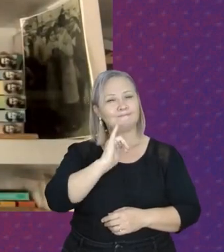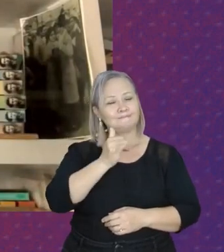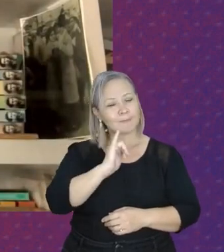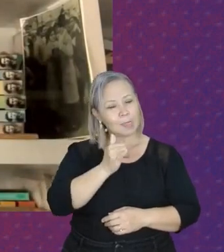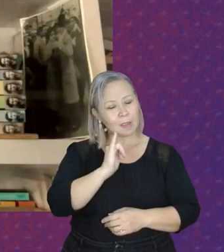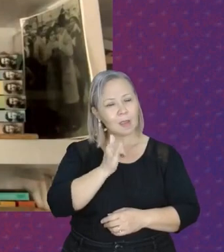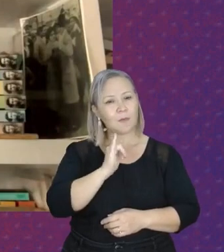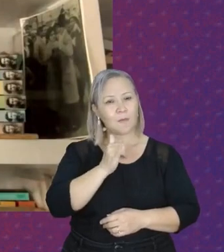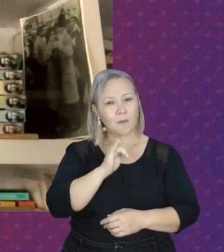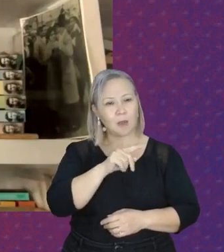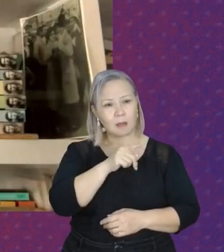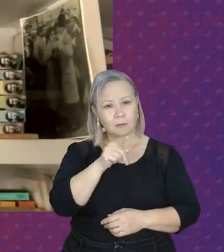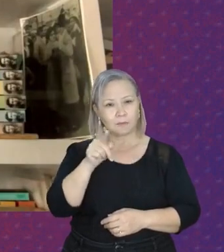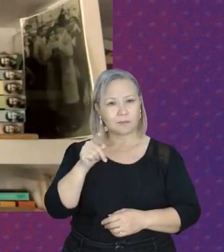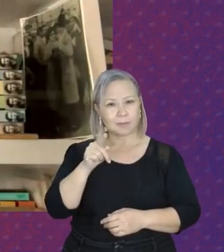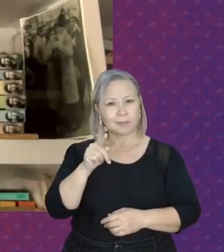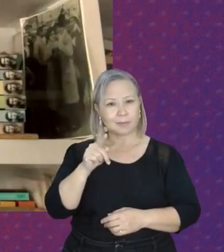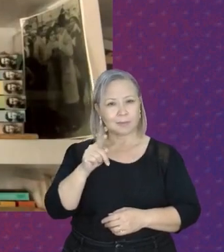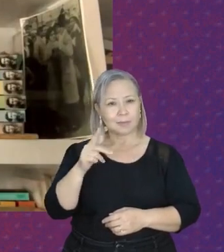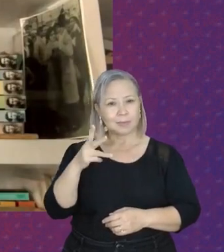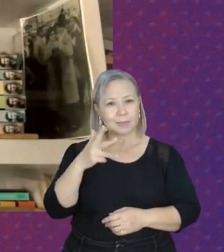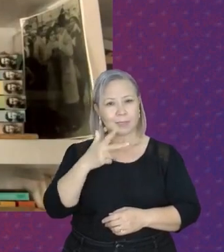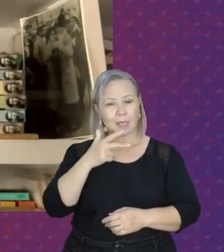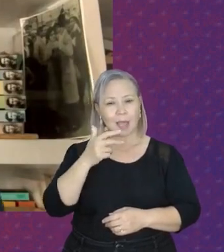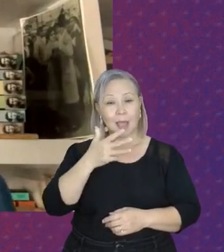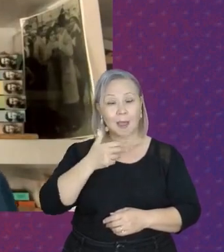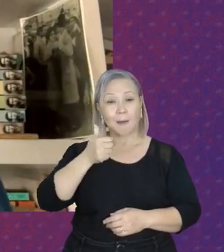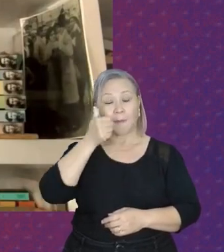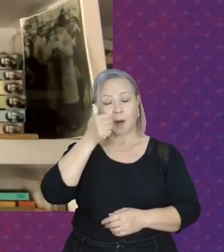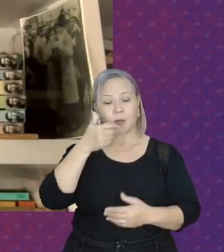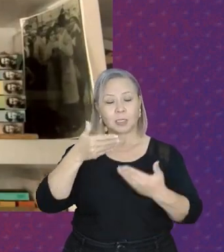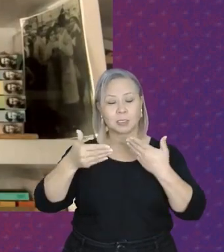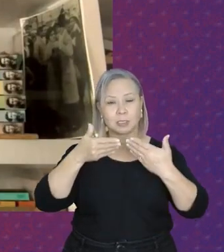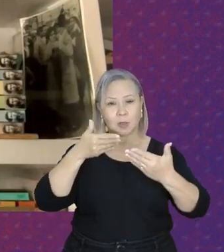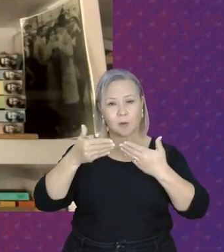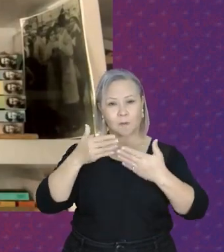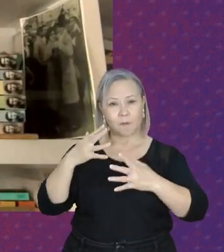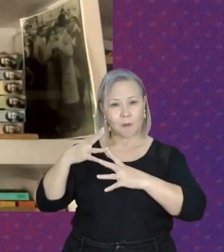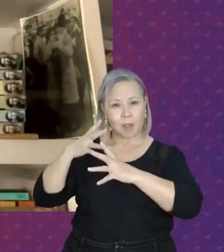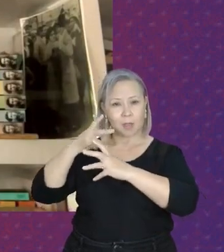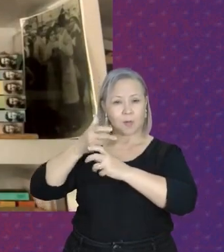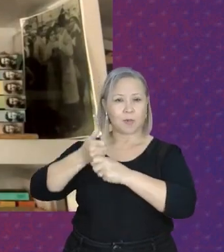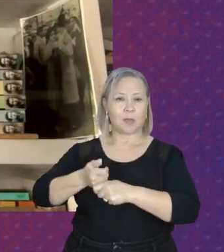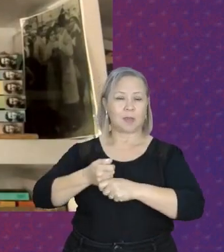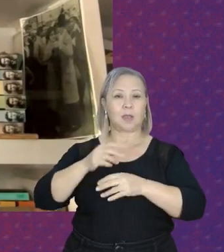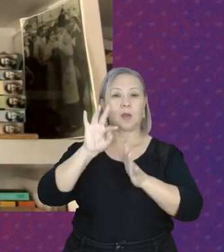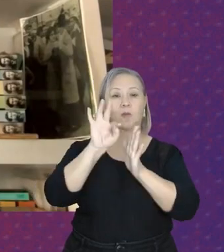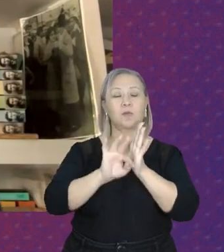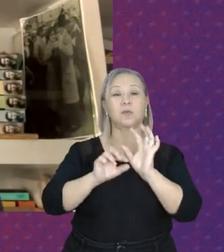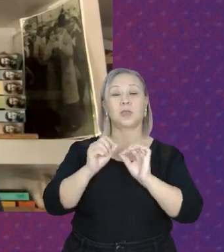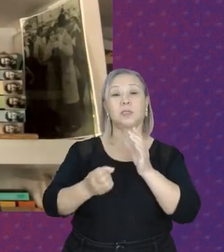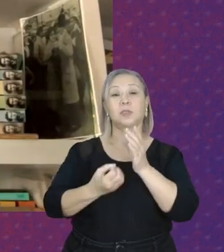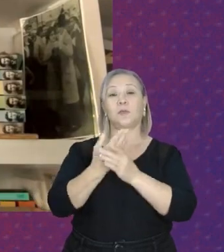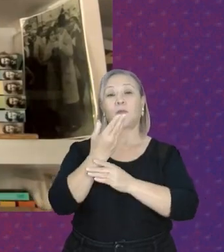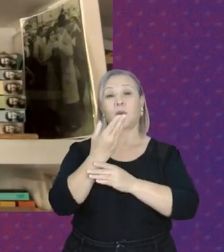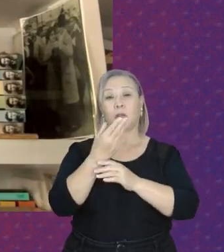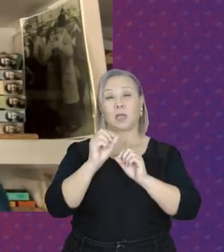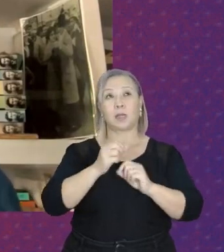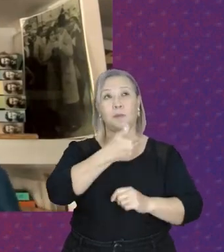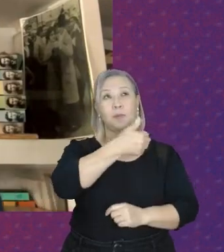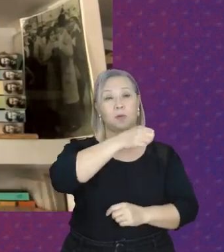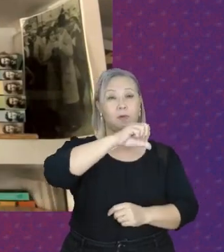que vale a pena, nessa conversa, retomar aqui um texto que foi produzido, vejam vocês, em